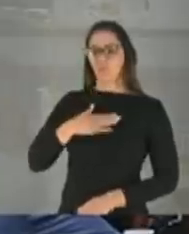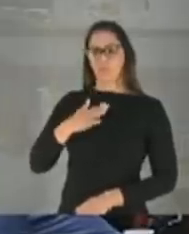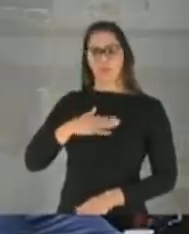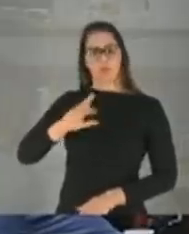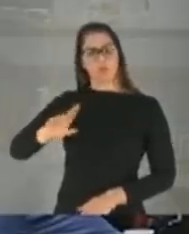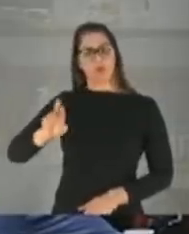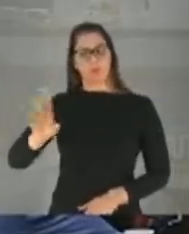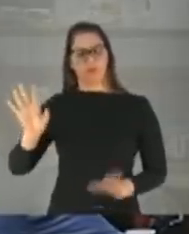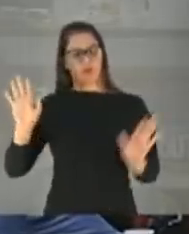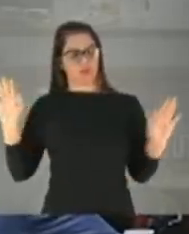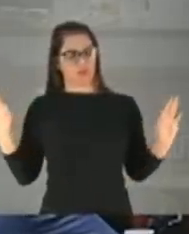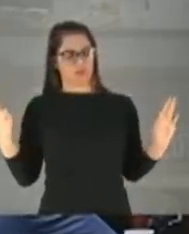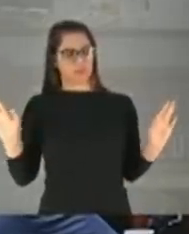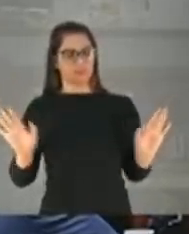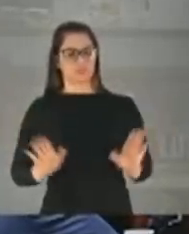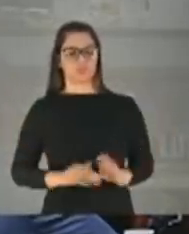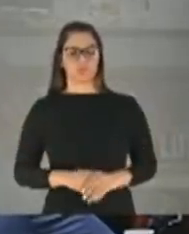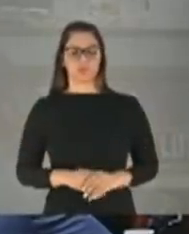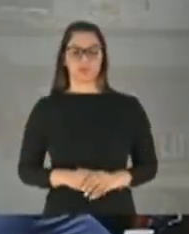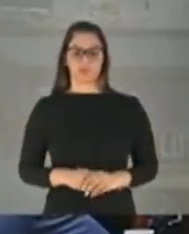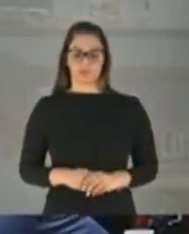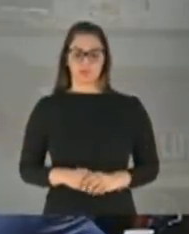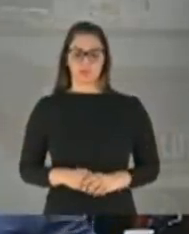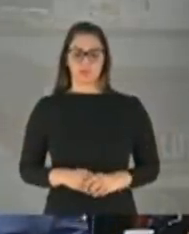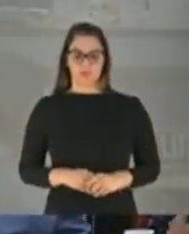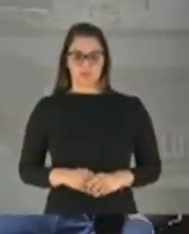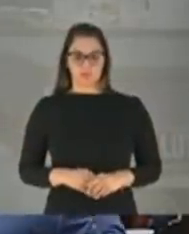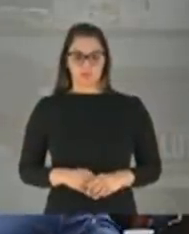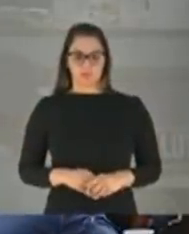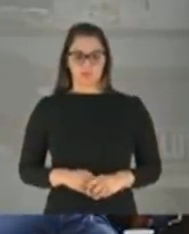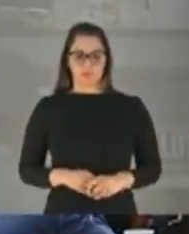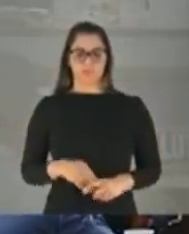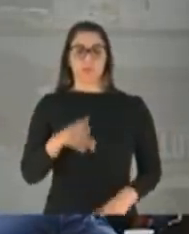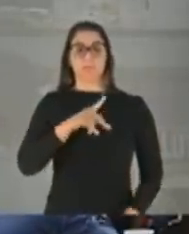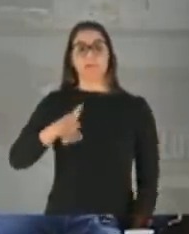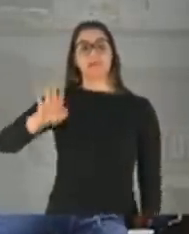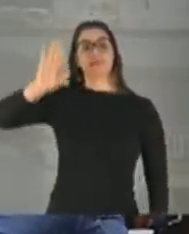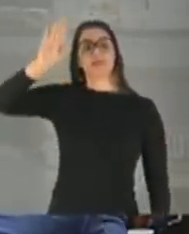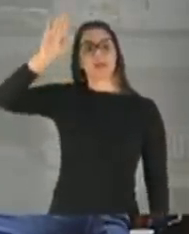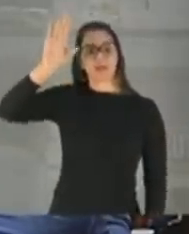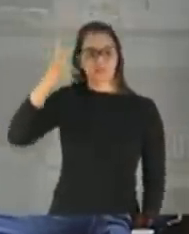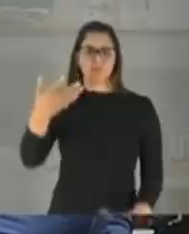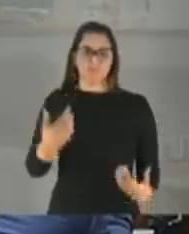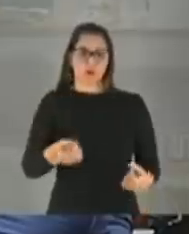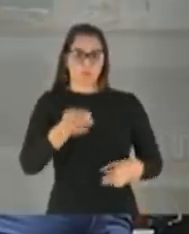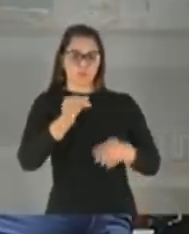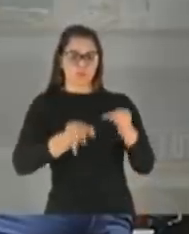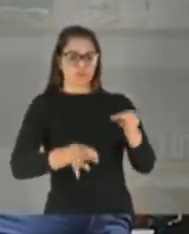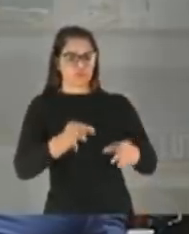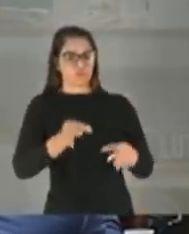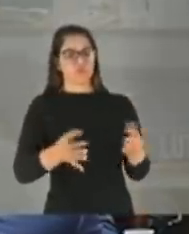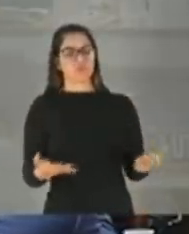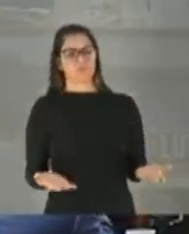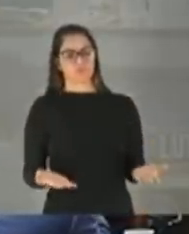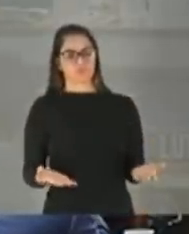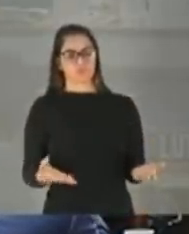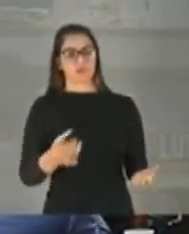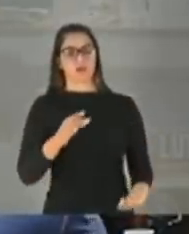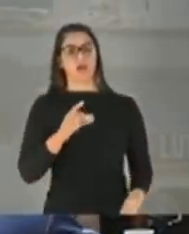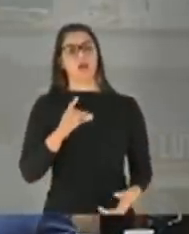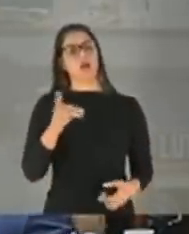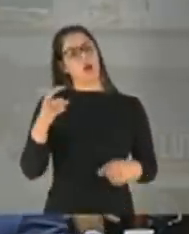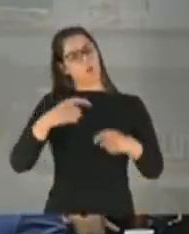Vou enfrentar o senador Rogério. Senhor senhor presidente, só para fazer justiça, o Drauzio reconheceu o erro